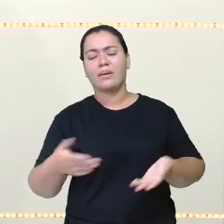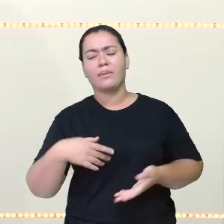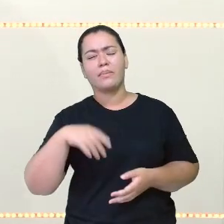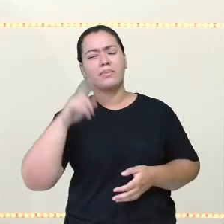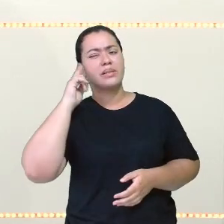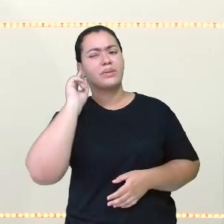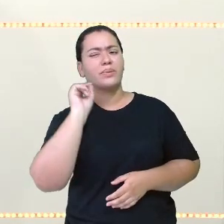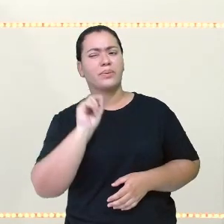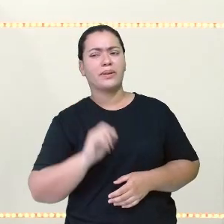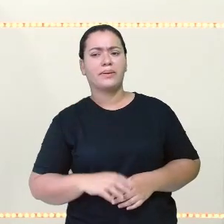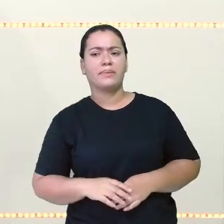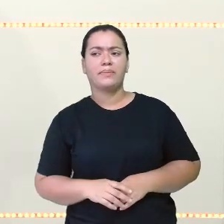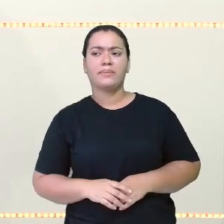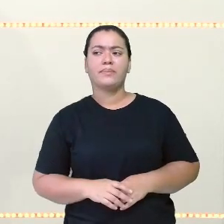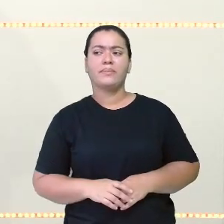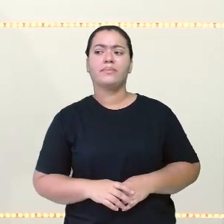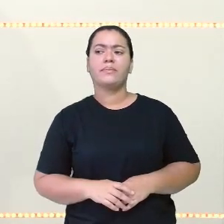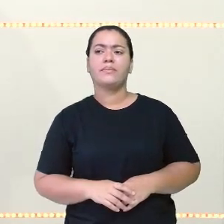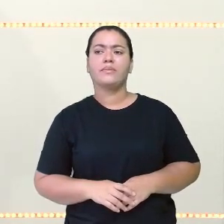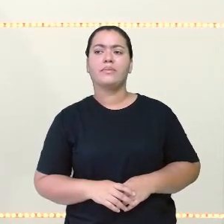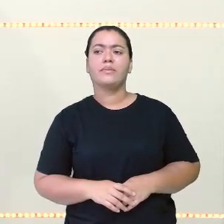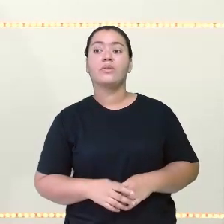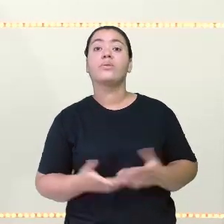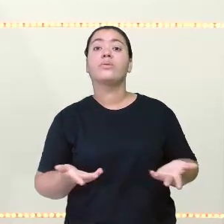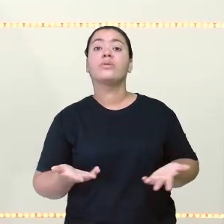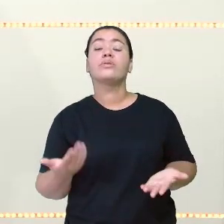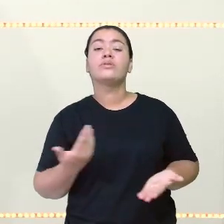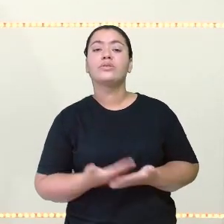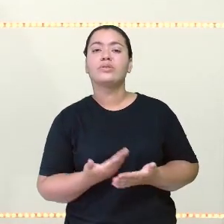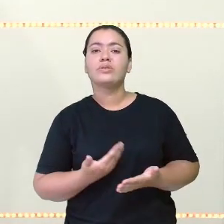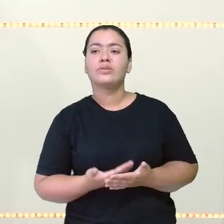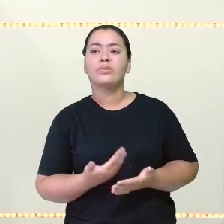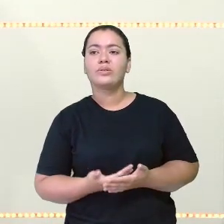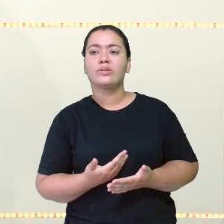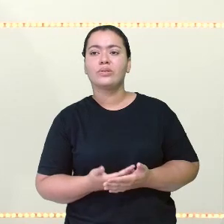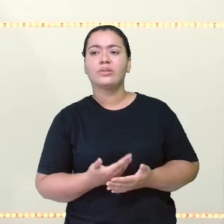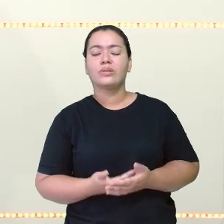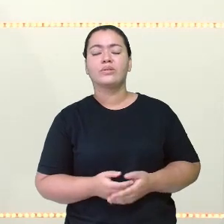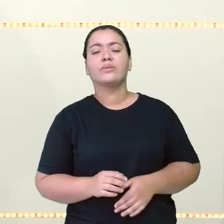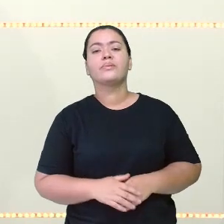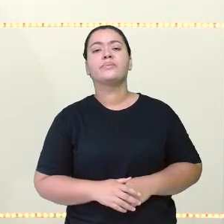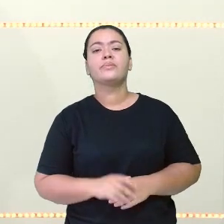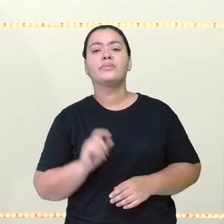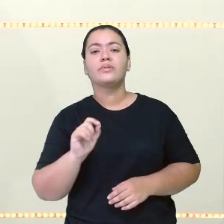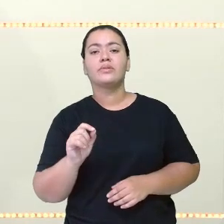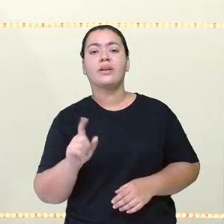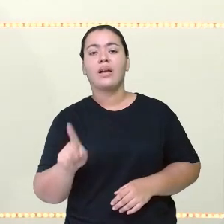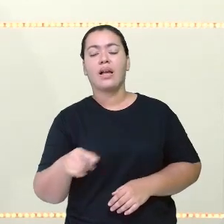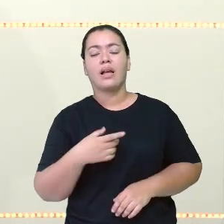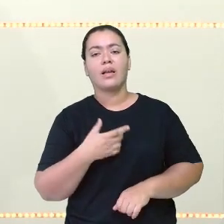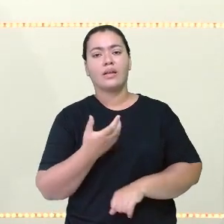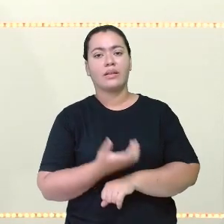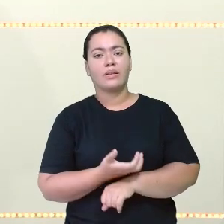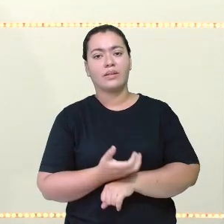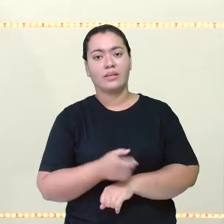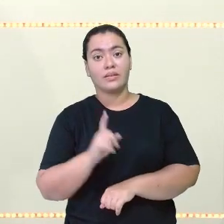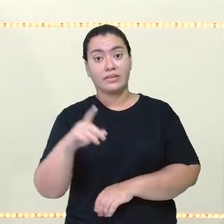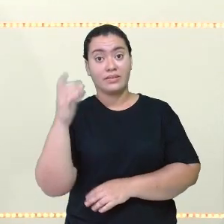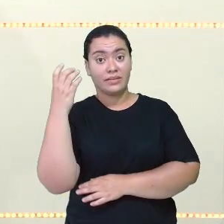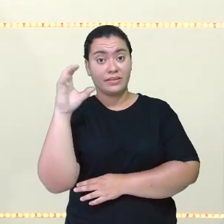seguinte, tá? O é que nós vamos estudar hoje? Vamos estudar o componente curricular